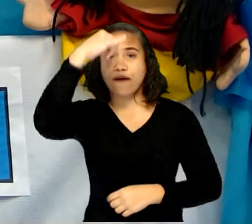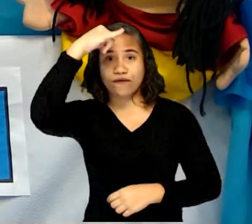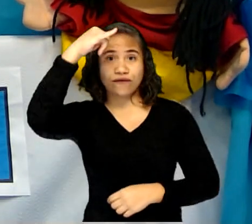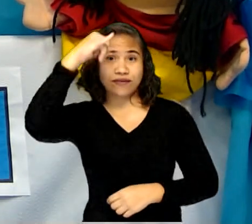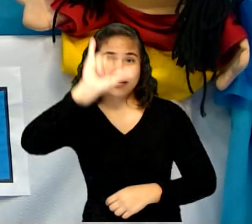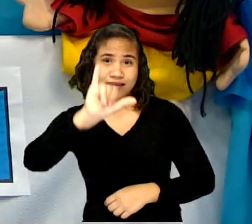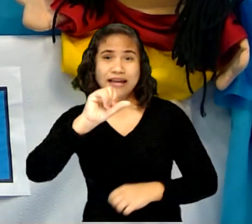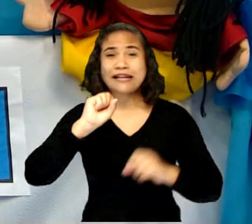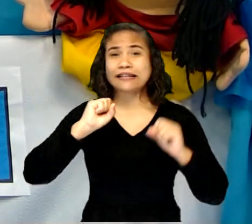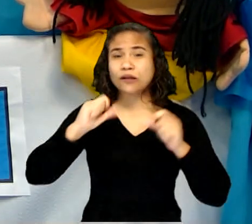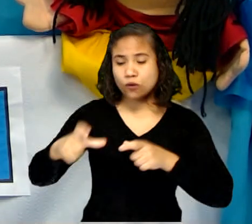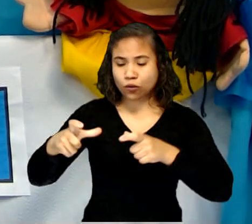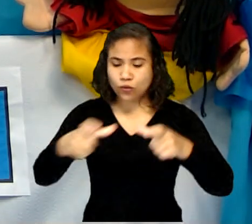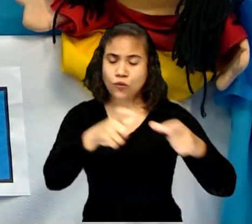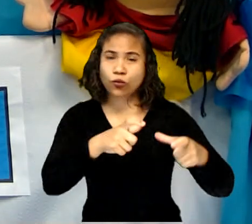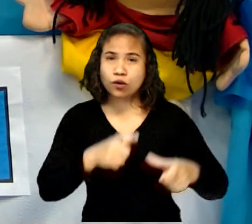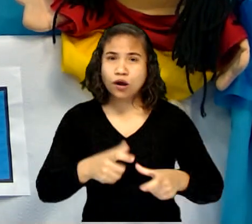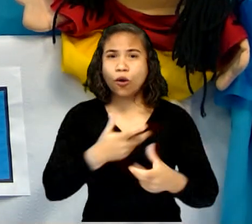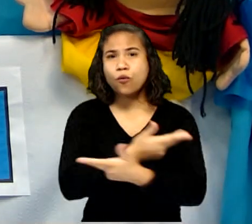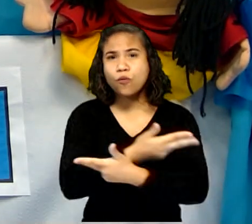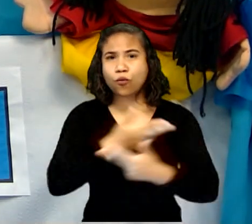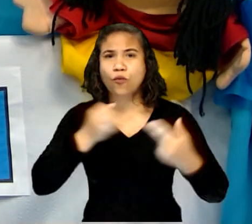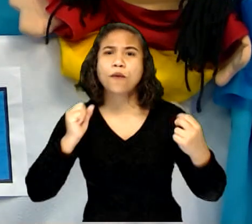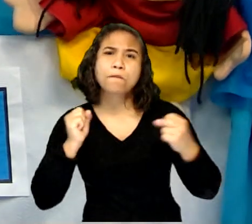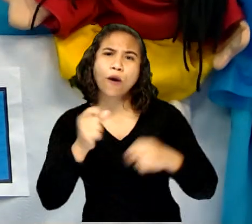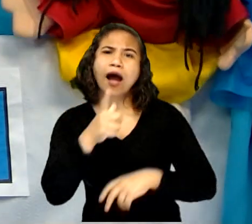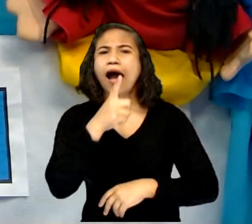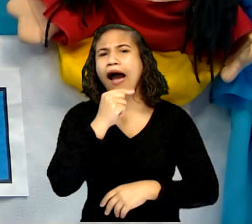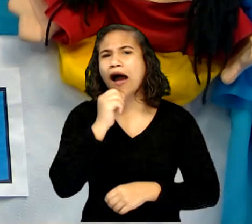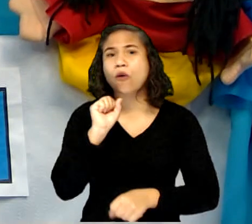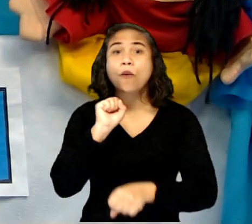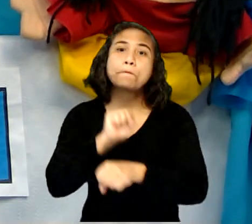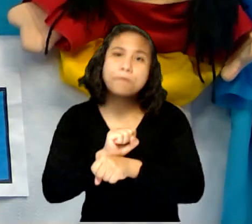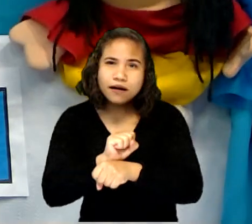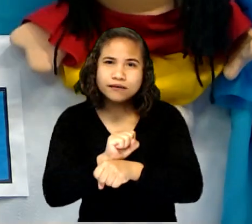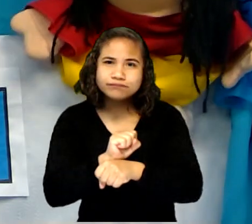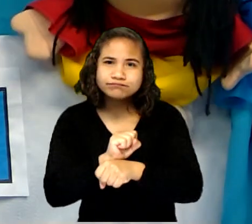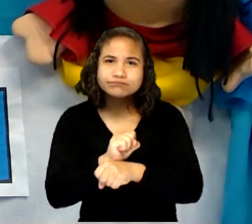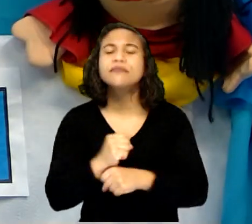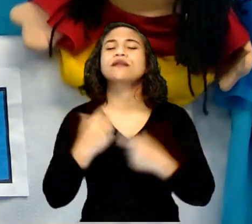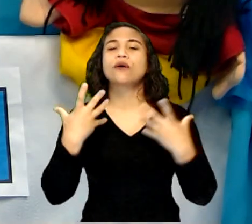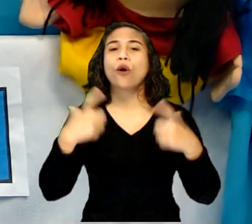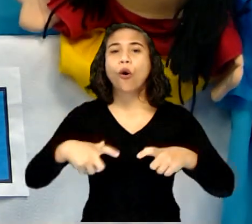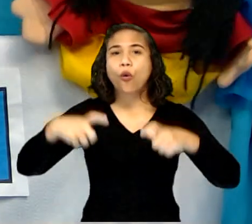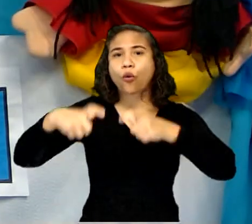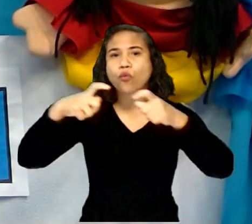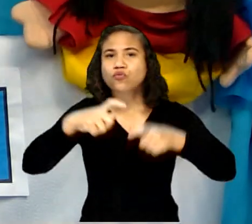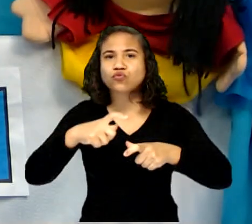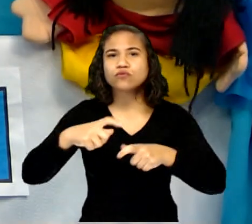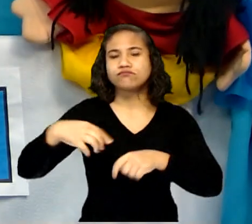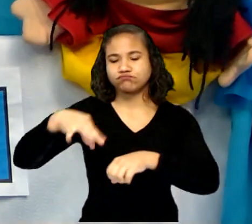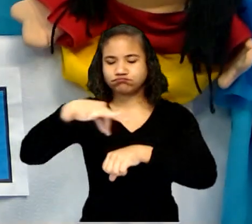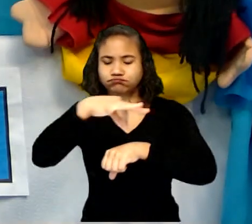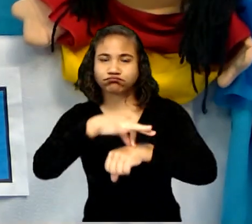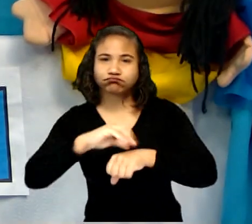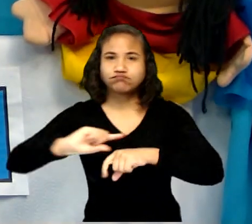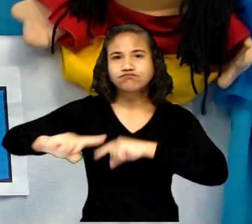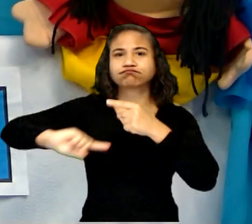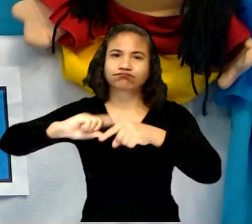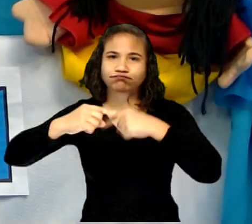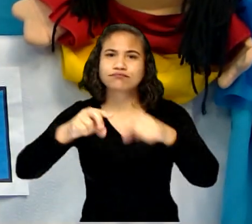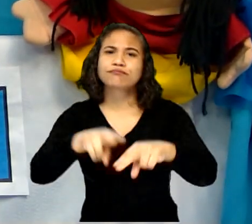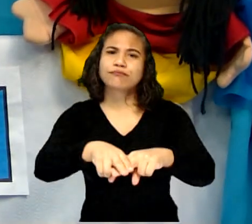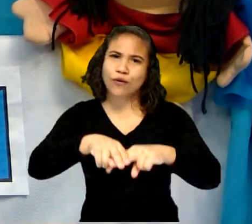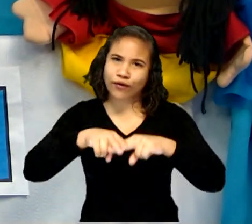existência de locais ou objetos que possam acumular água parada, onde o mosquito possa se desenvolver. Por